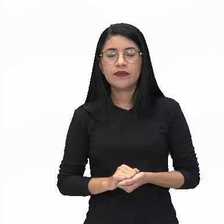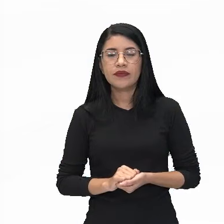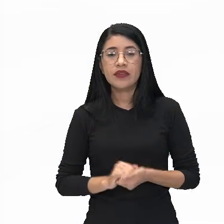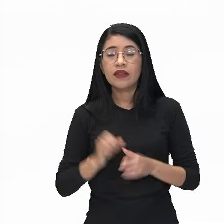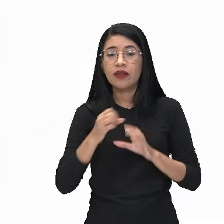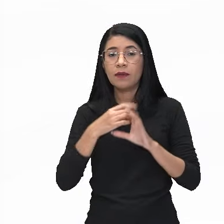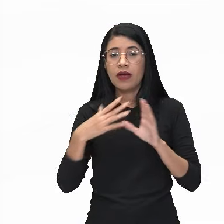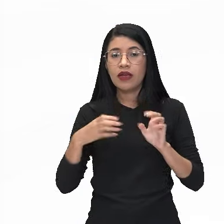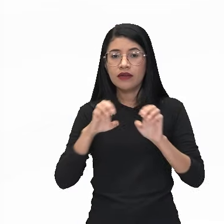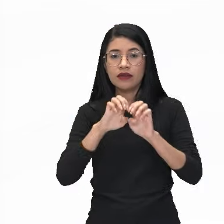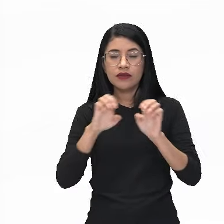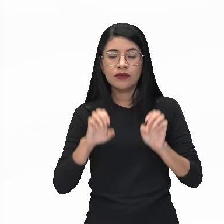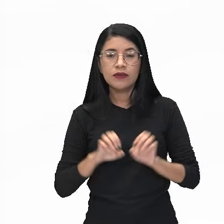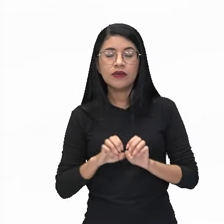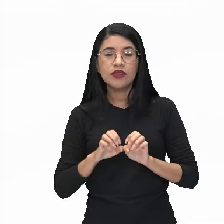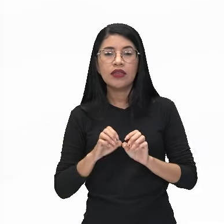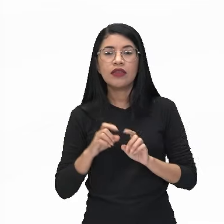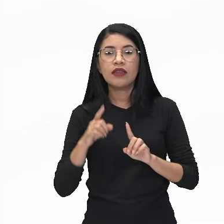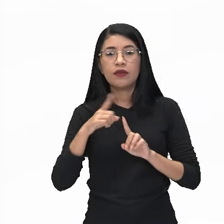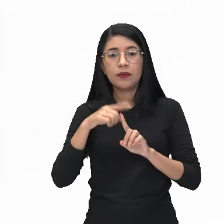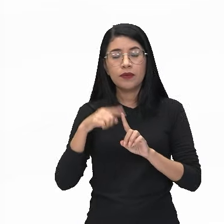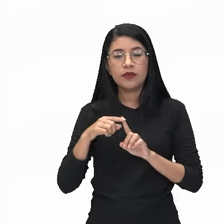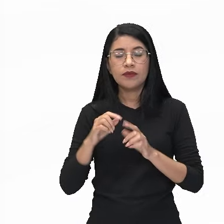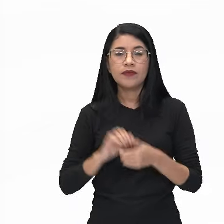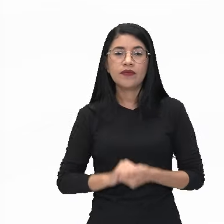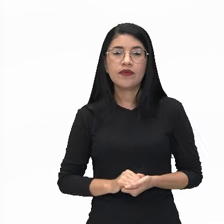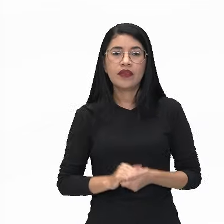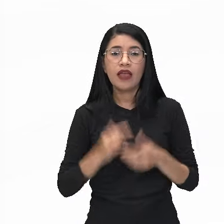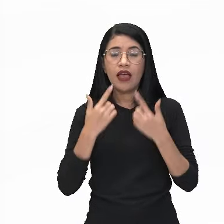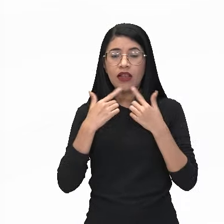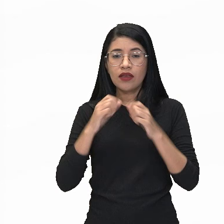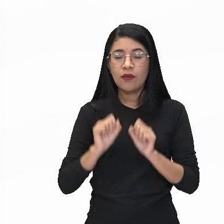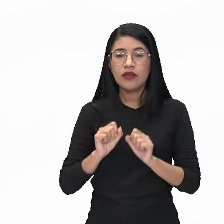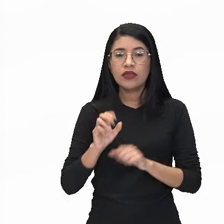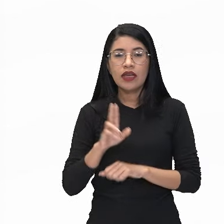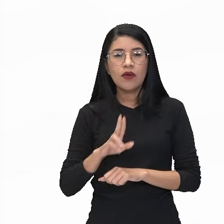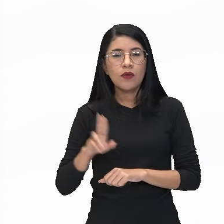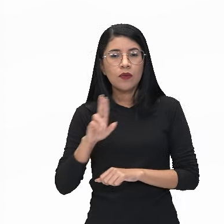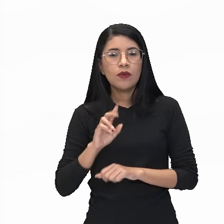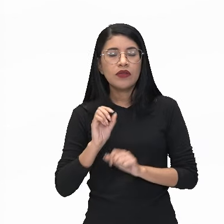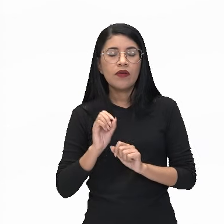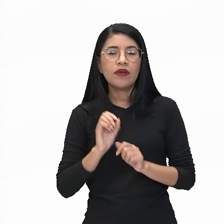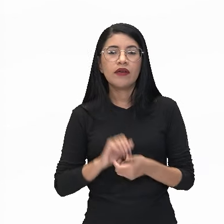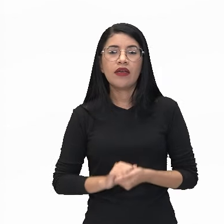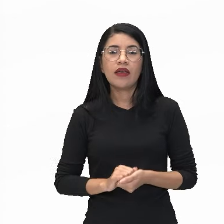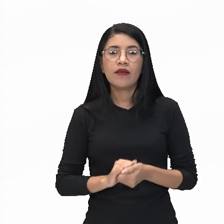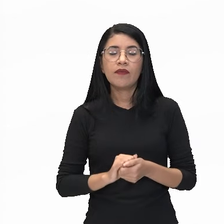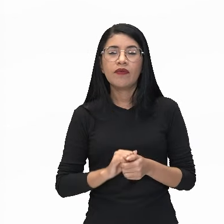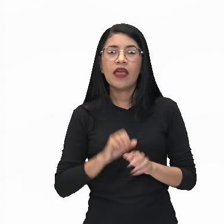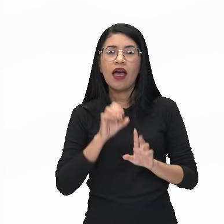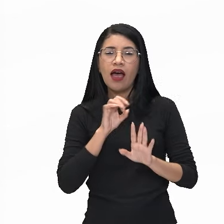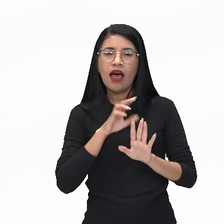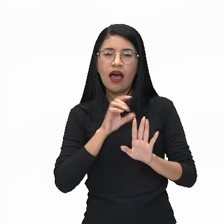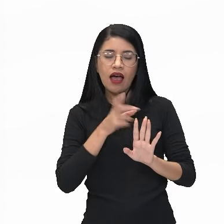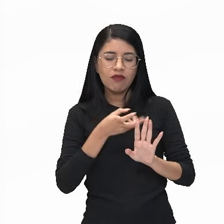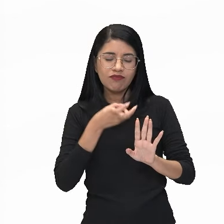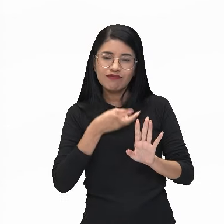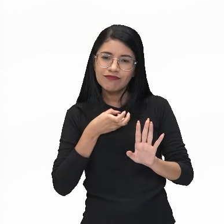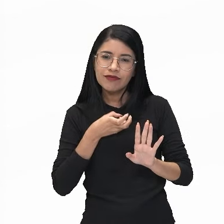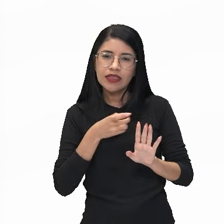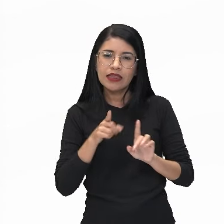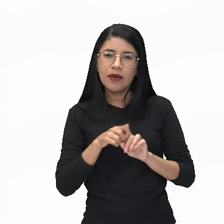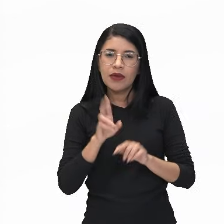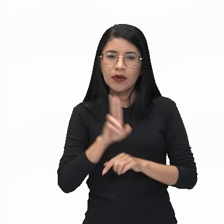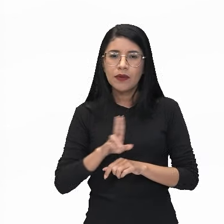estruturais e estilísticas. A linguagem que a gente, que predomina nessa canção é a linguagem conotativa, com